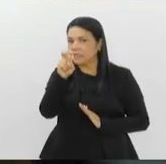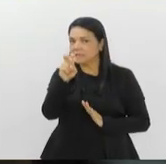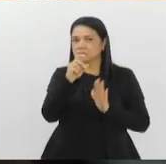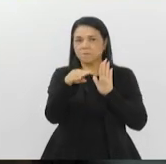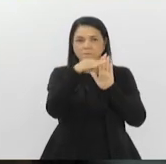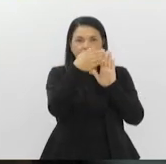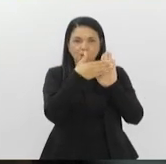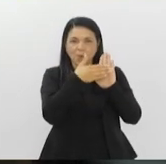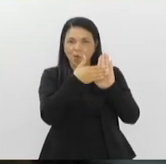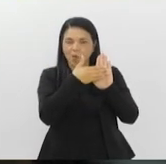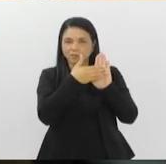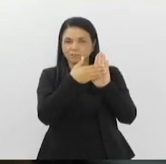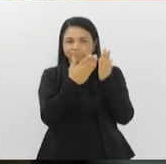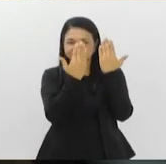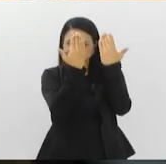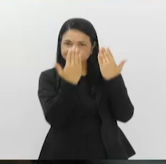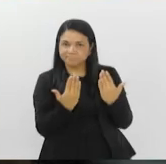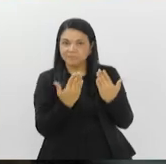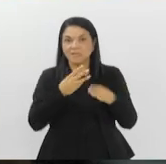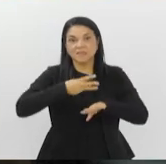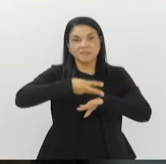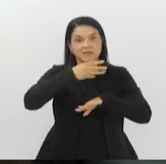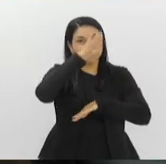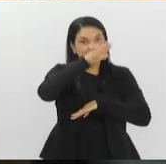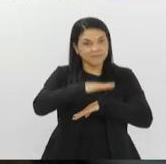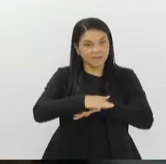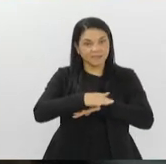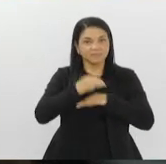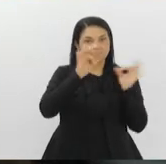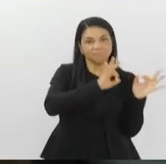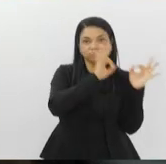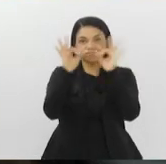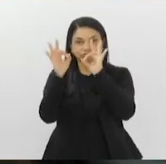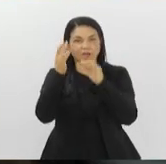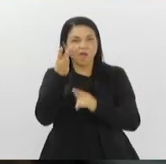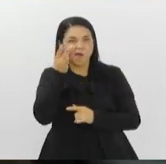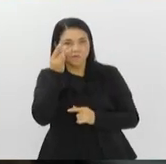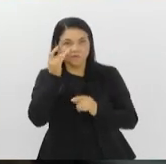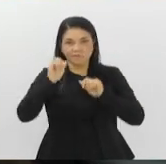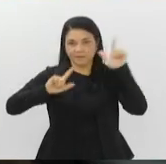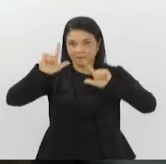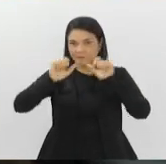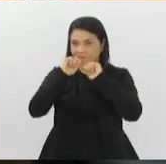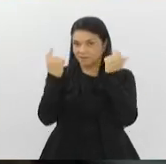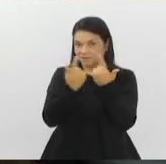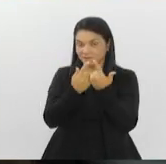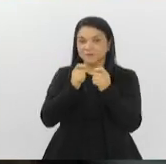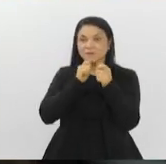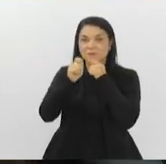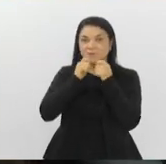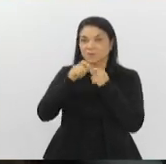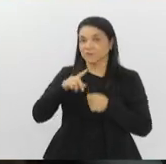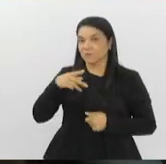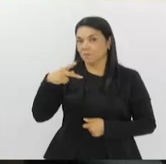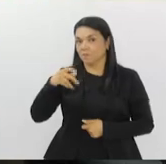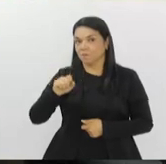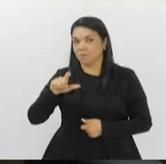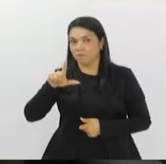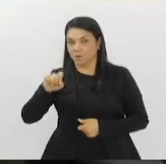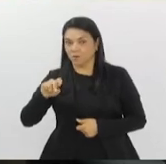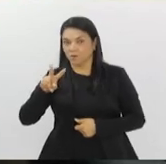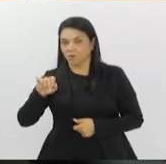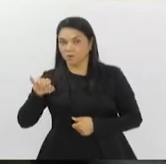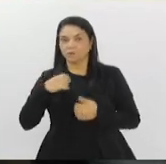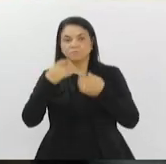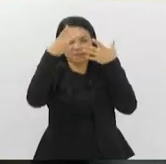que serão analisadas a partir das 3 horas da tarde com transmissão ao vivo da TV Alerj. E o repórter Paulo Vitor Viviani tem os detalhes sobre